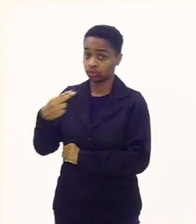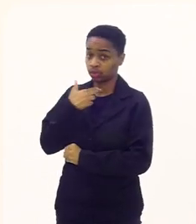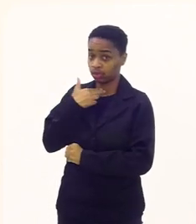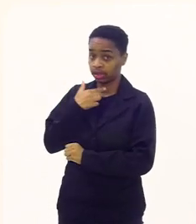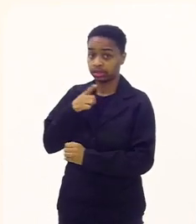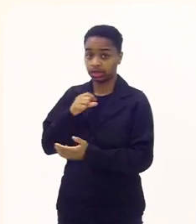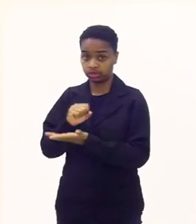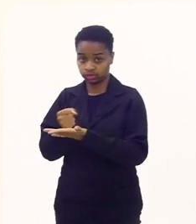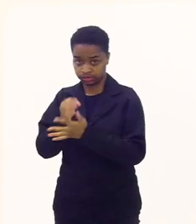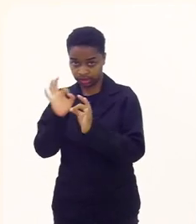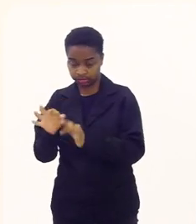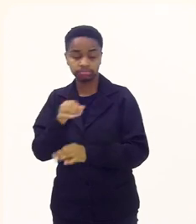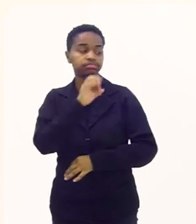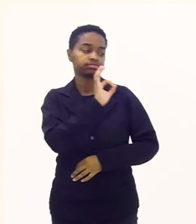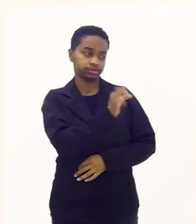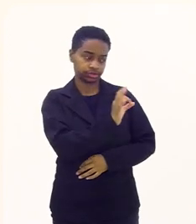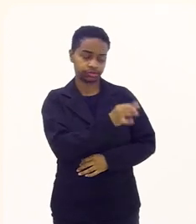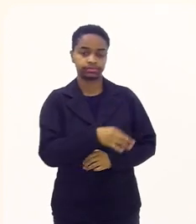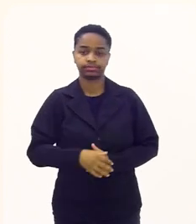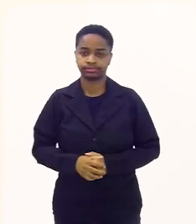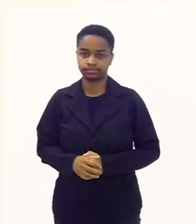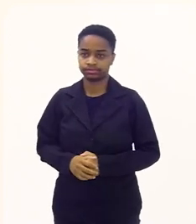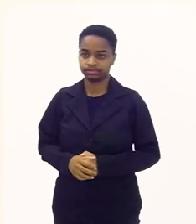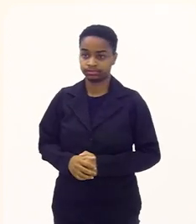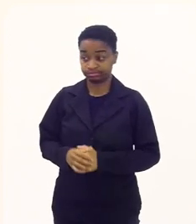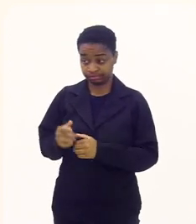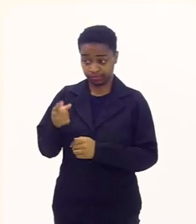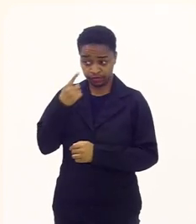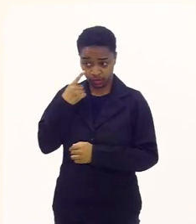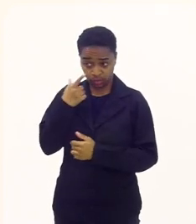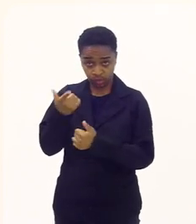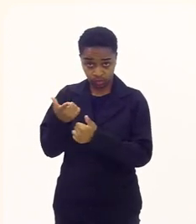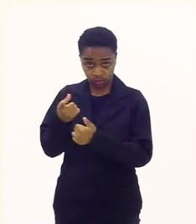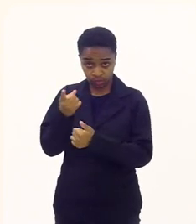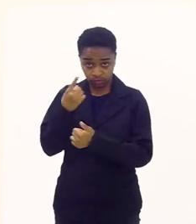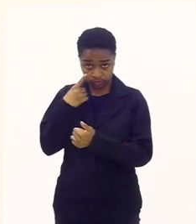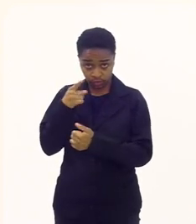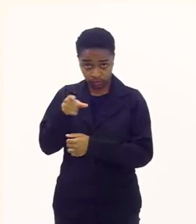aquele game correto correto ouviu pai mãe